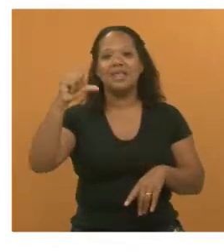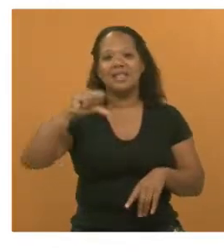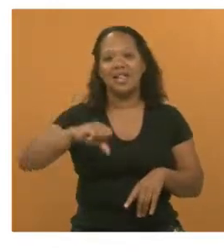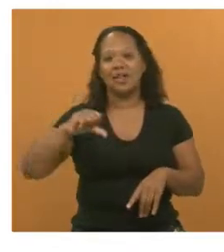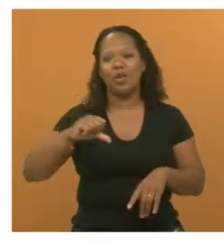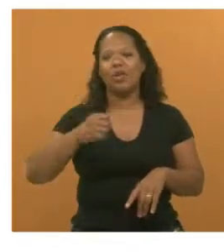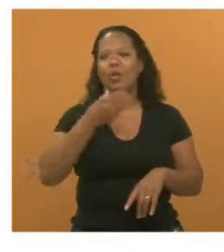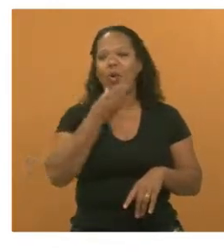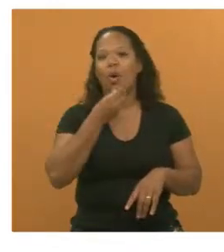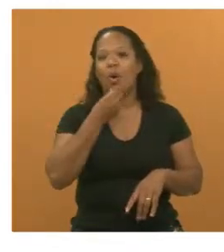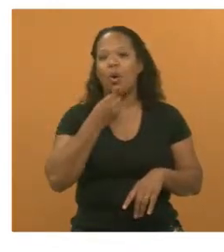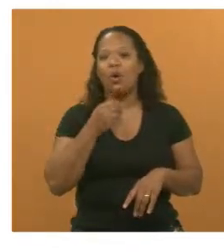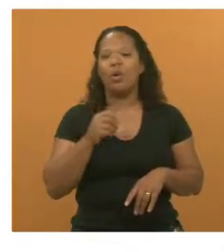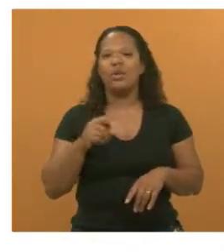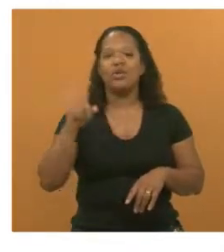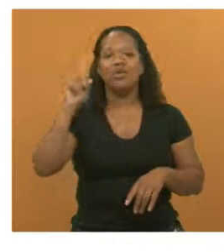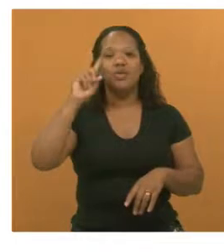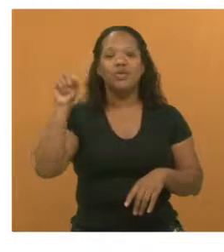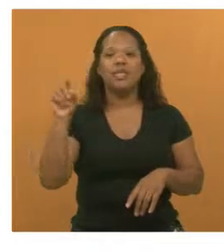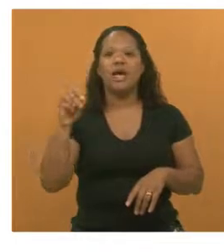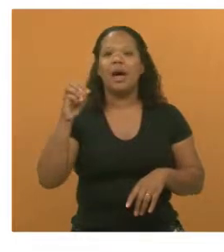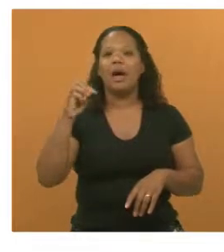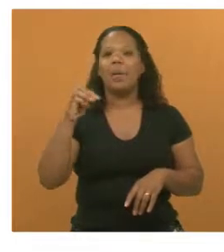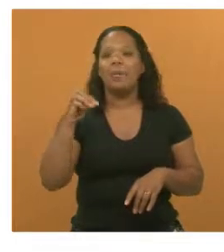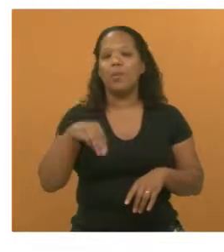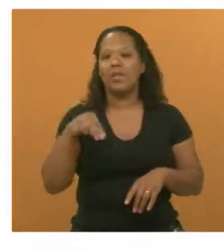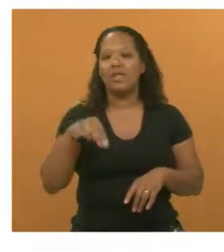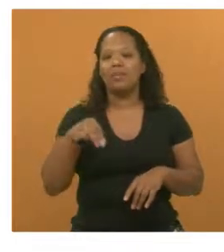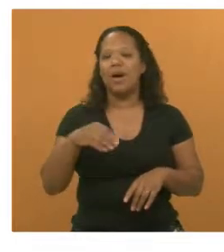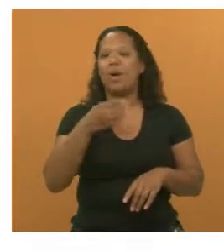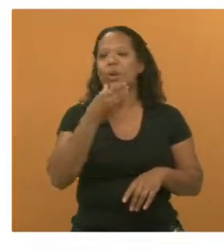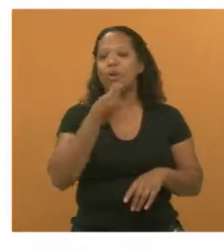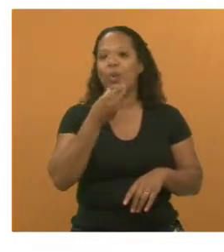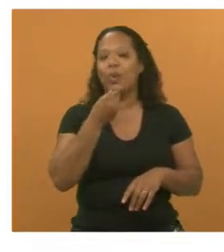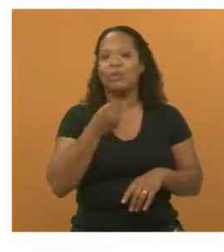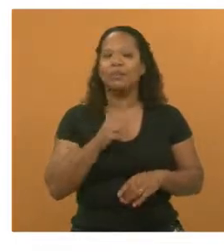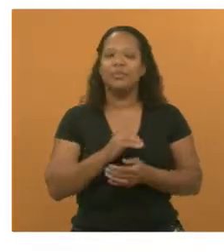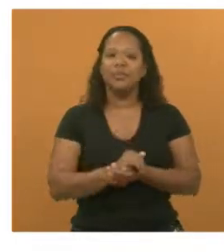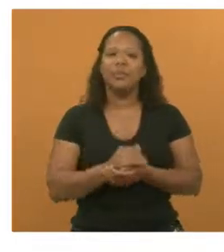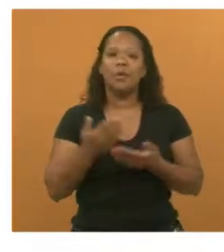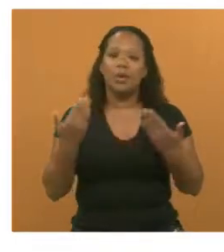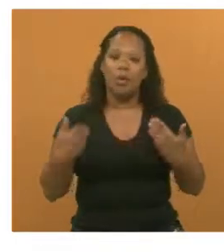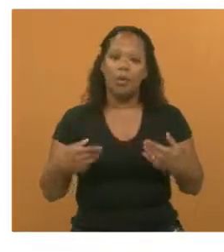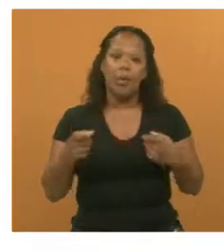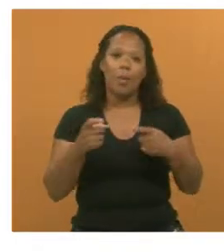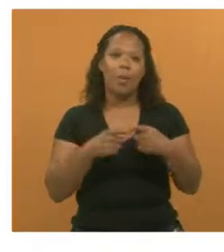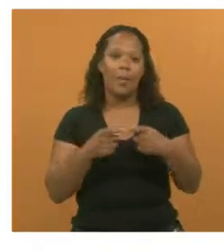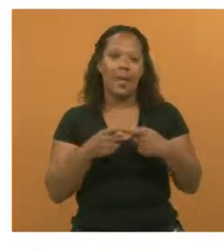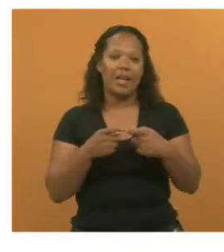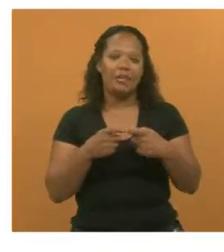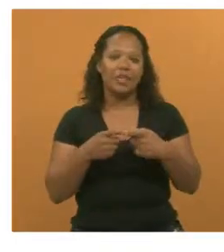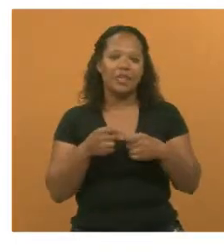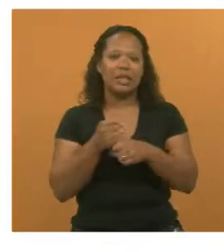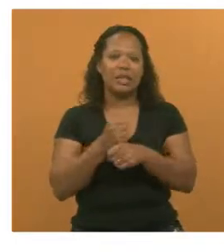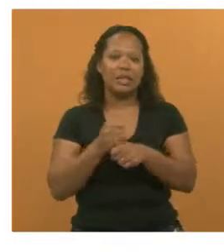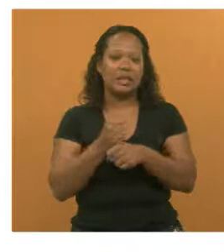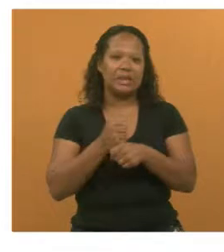instituído o dia municipal do homem. Como profissional de saúde, há muitos anos,